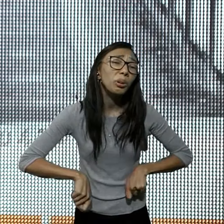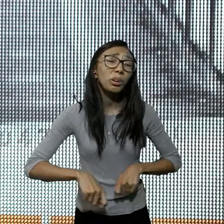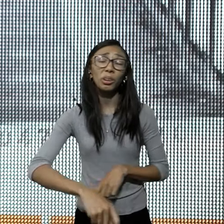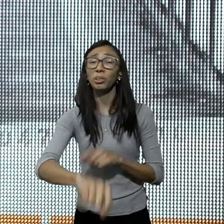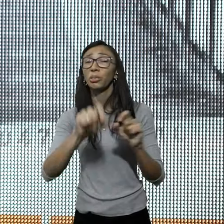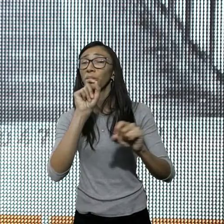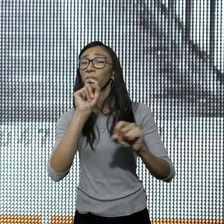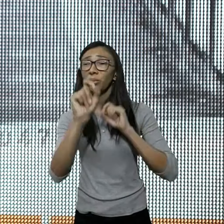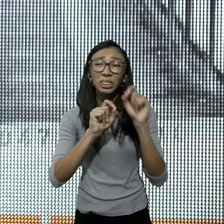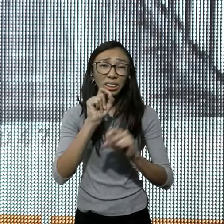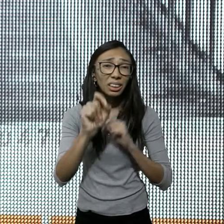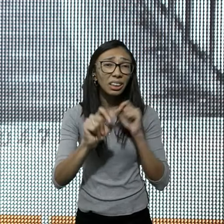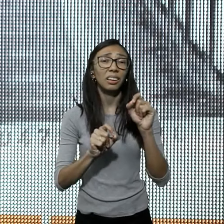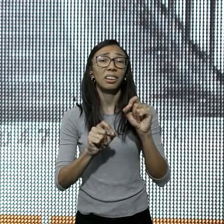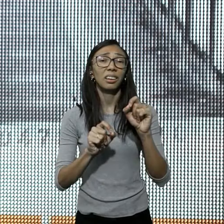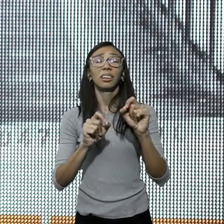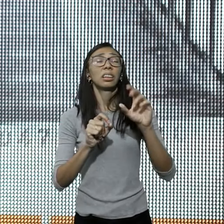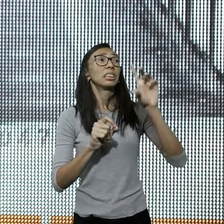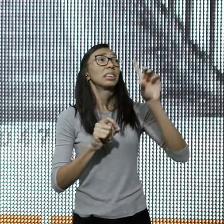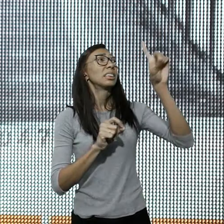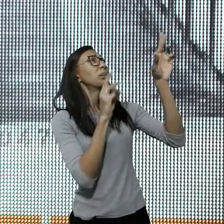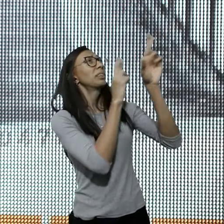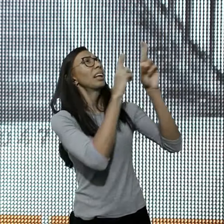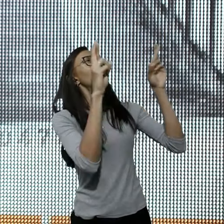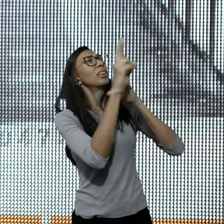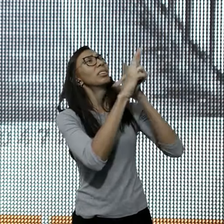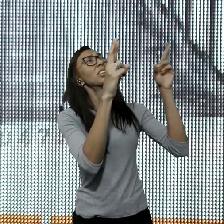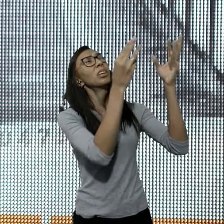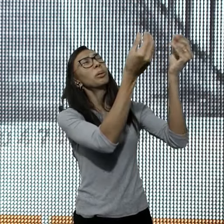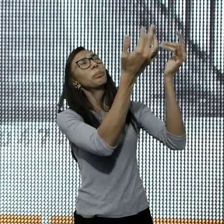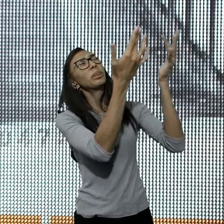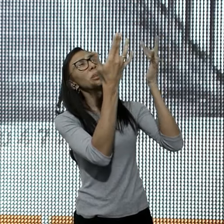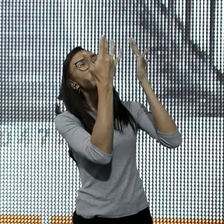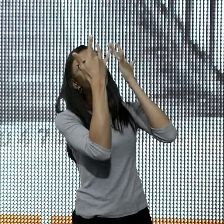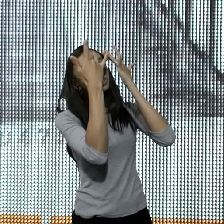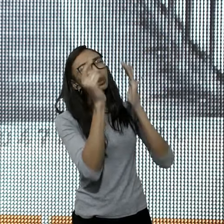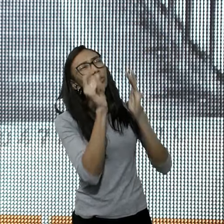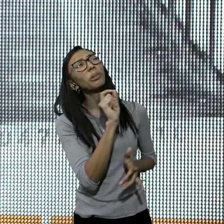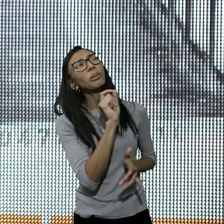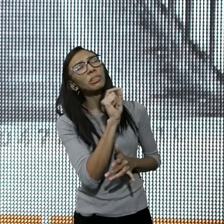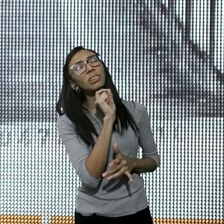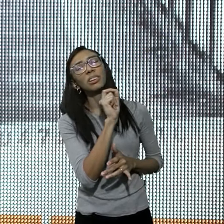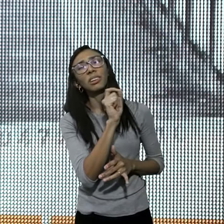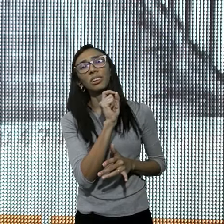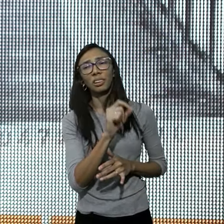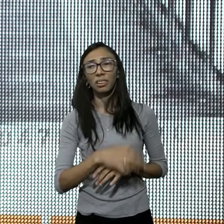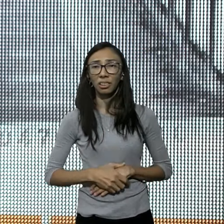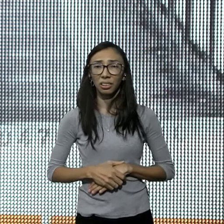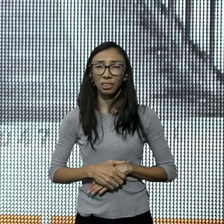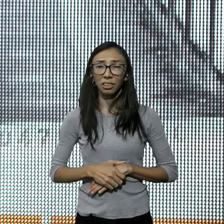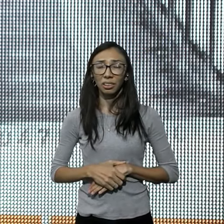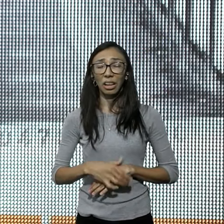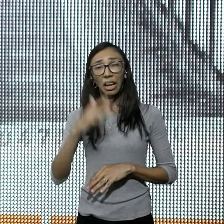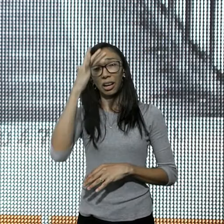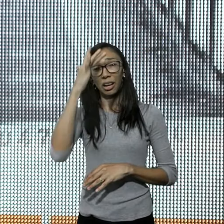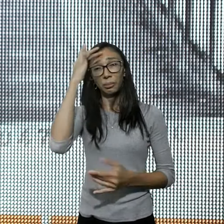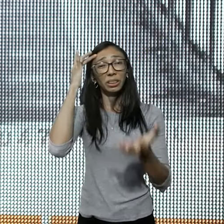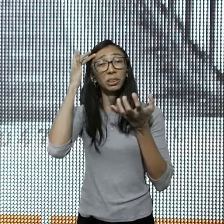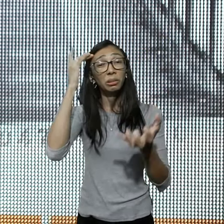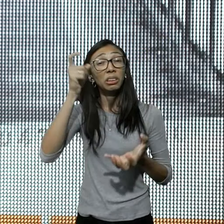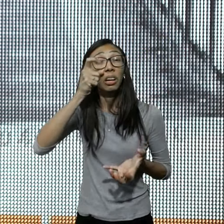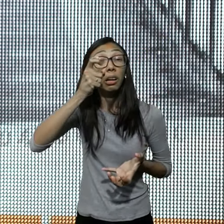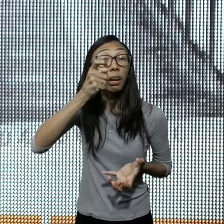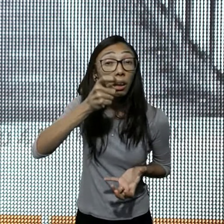o que eu vou ganhar, o nosso relacionamento, hoje é tudo assim, as pessoas se conectam, umas às outras, pensando, o que eu vou receber, com